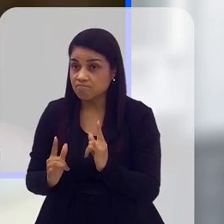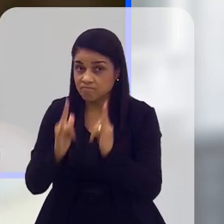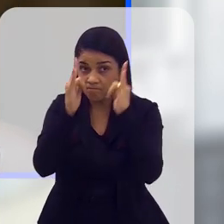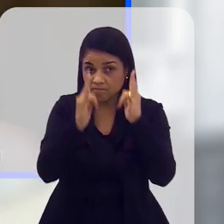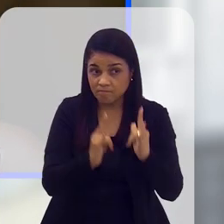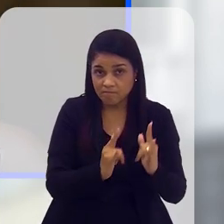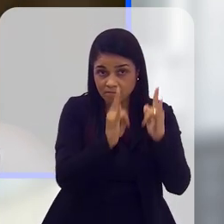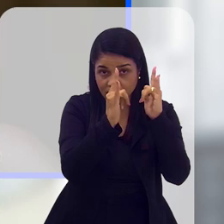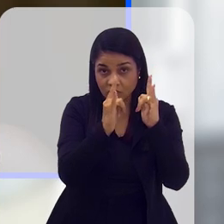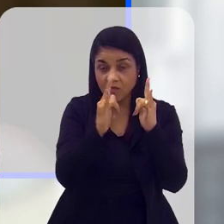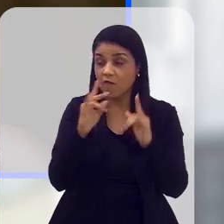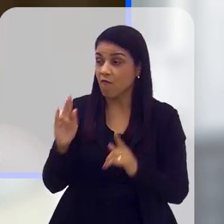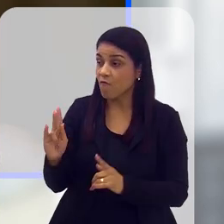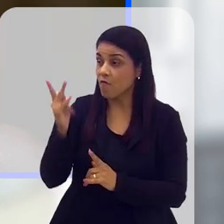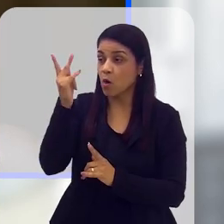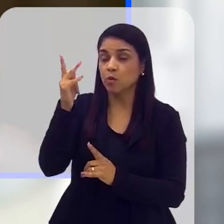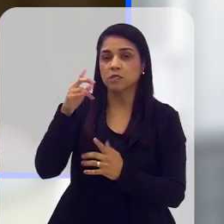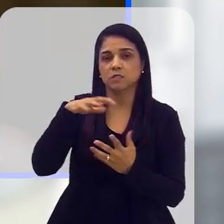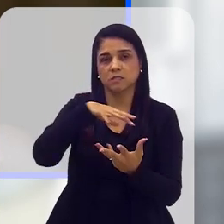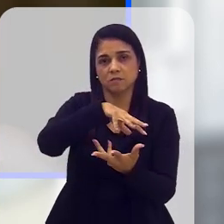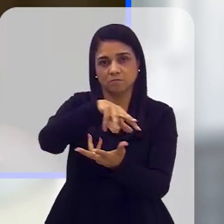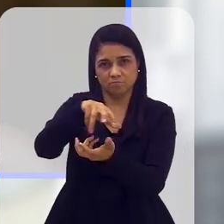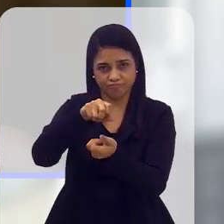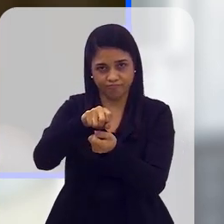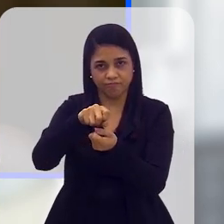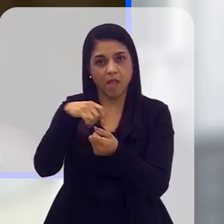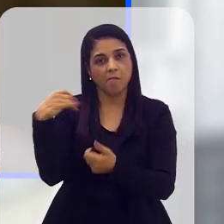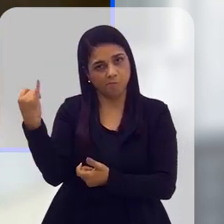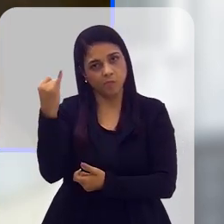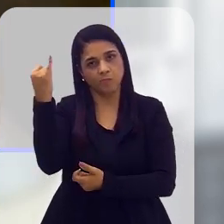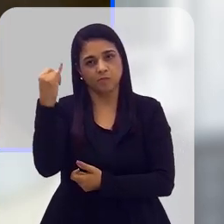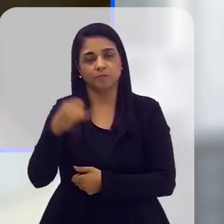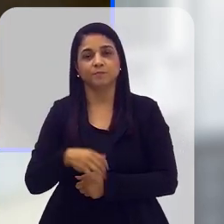o meio ambiente é bastante importante.